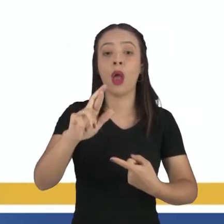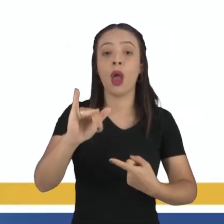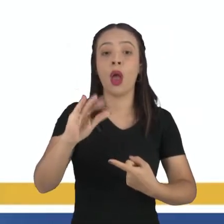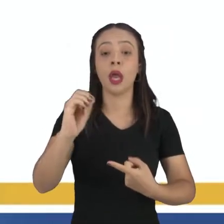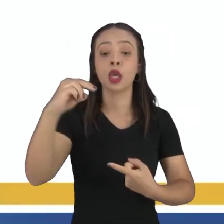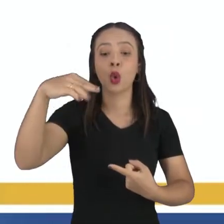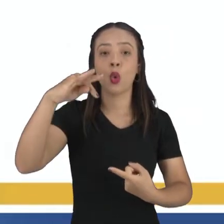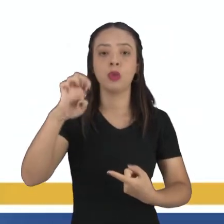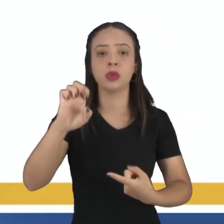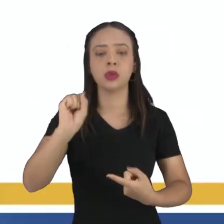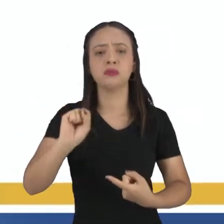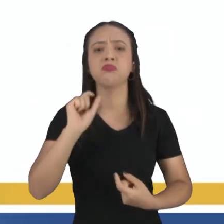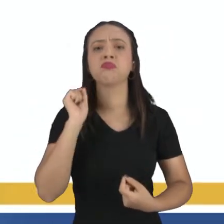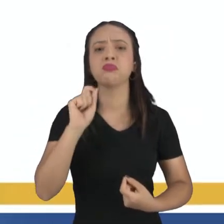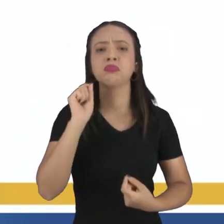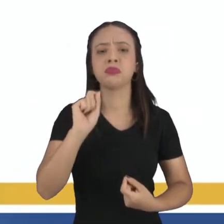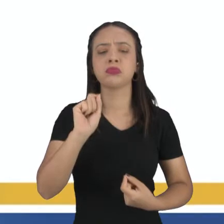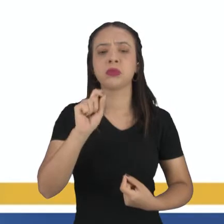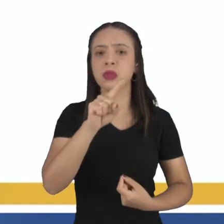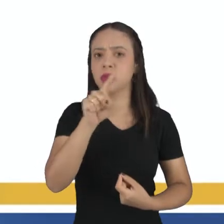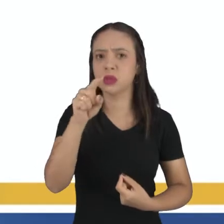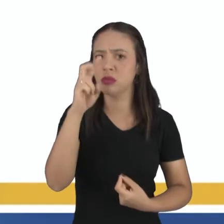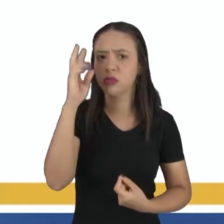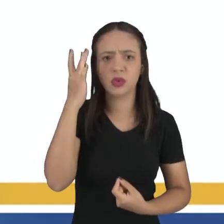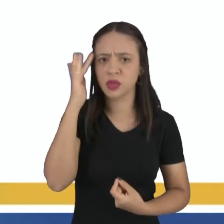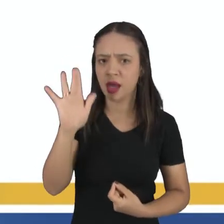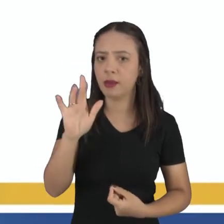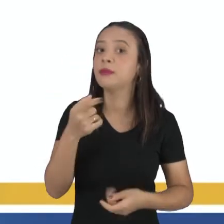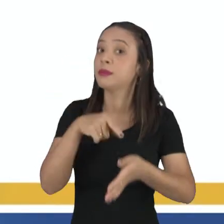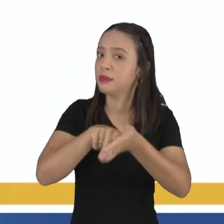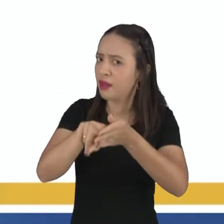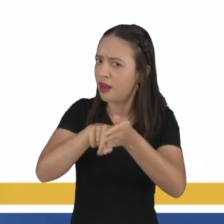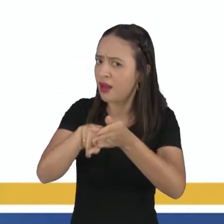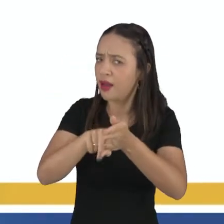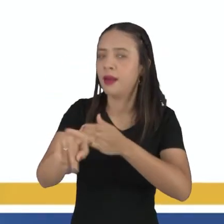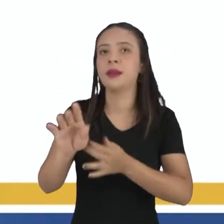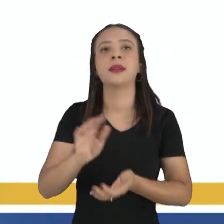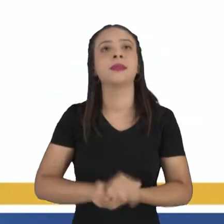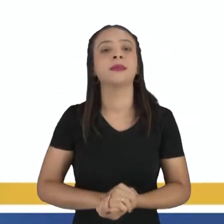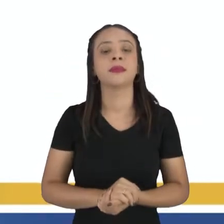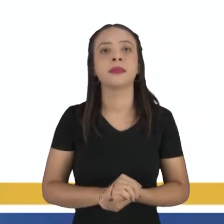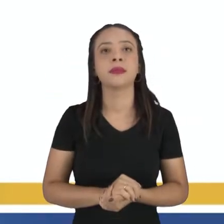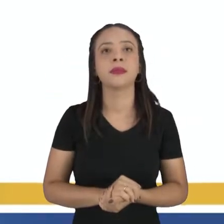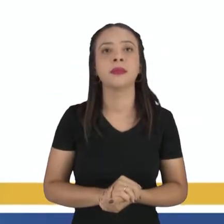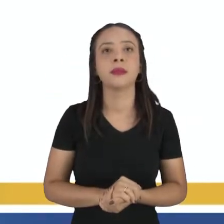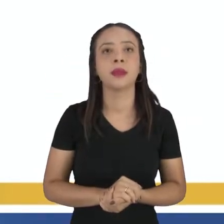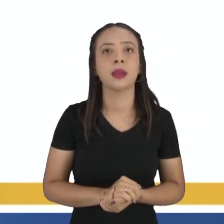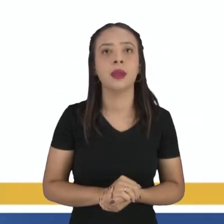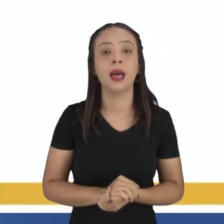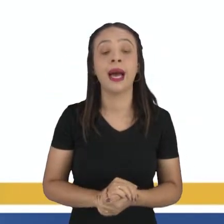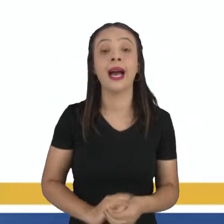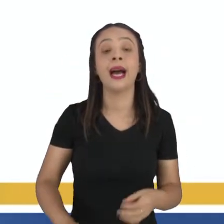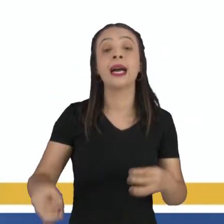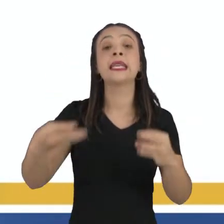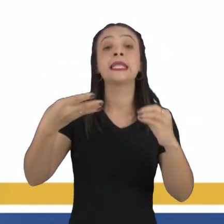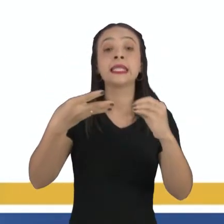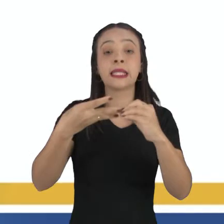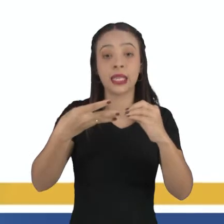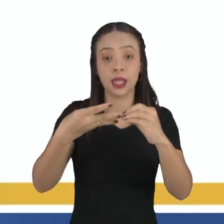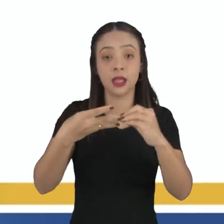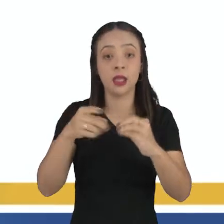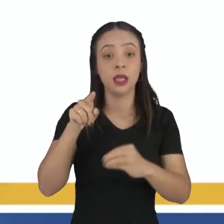desse conceito para vocês. Eucariontes. Quem não sabe, dá uma pesquisadinha. As células dos organismos do reino animal são